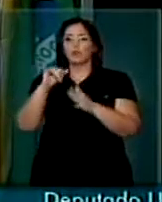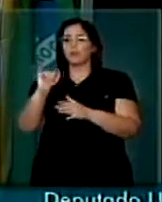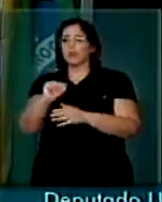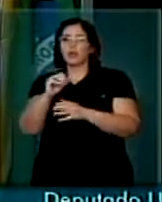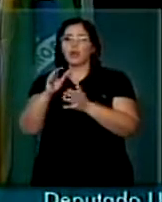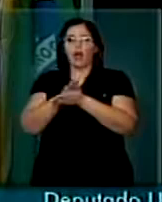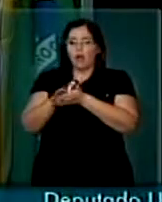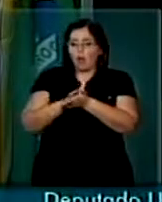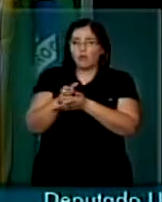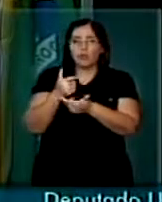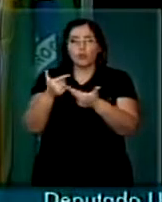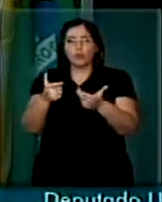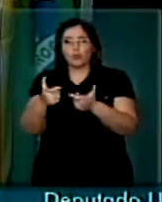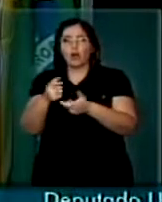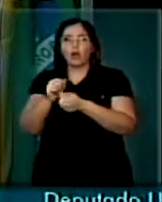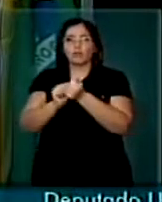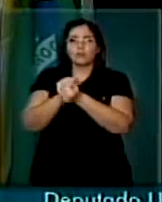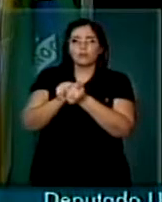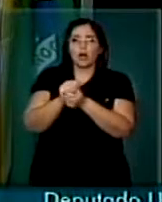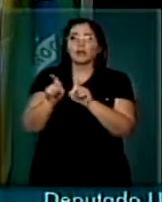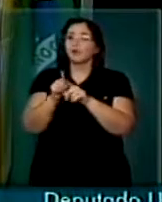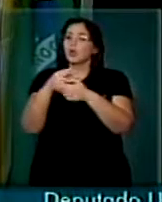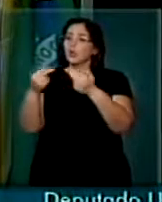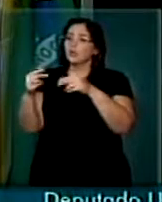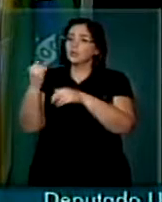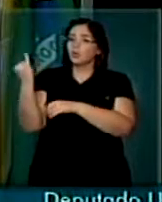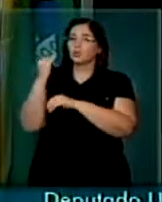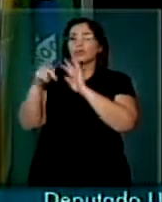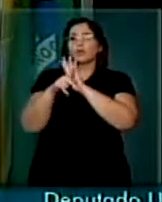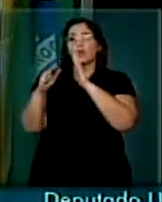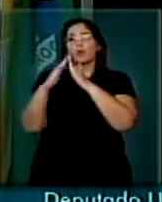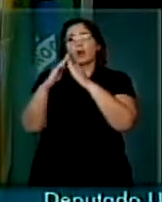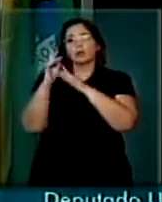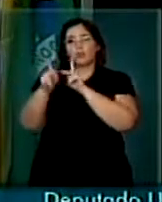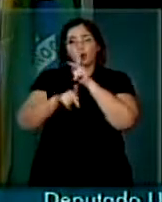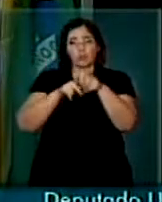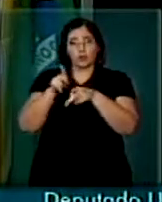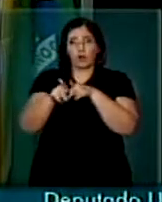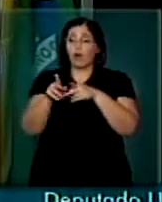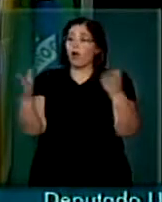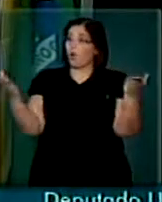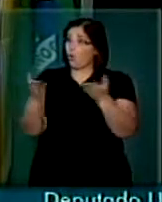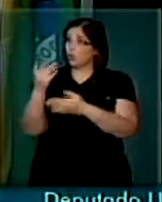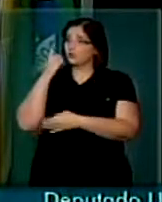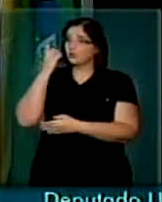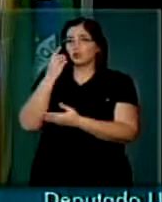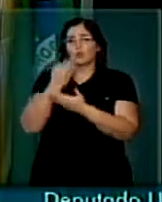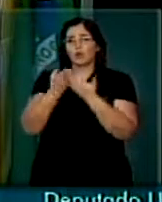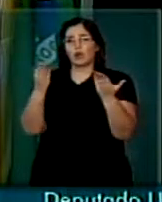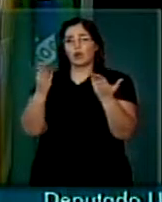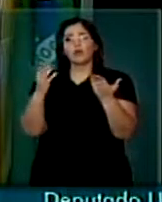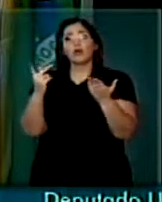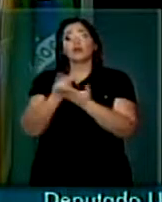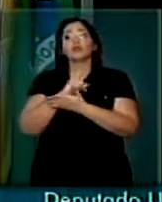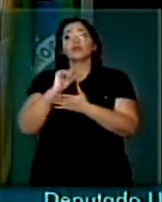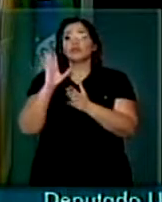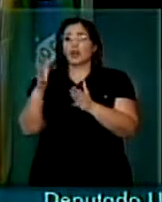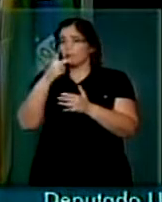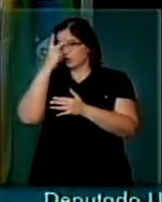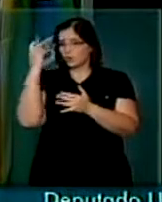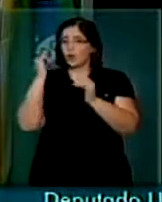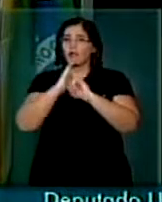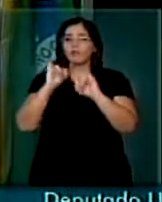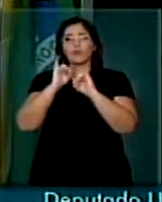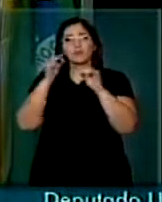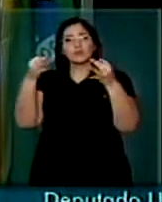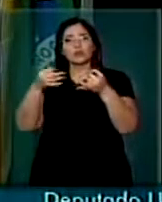mais alguns produtos essenciais para a moradia popular. Hoje, caros colegas deputados, já temos dados suficientes